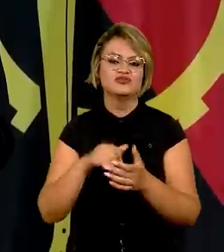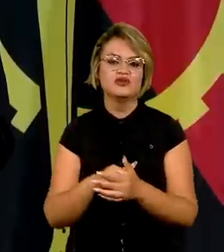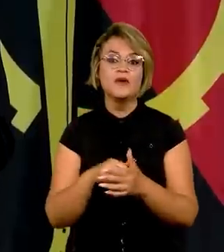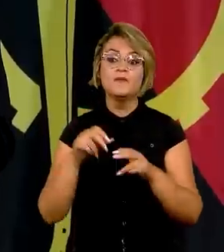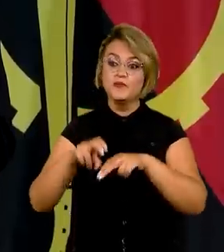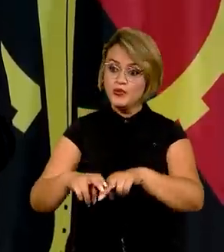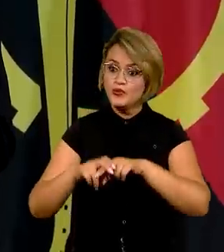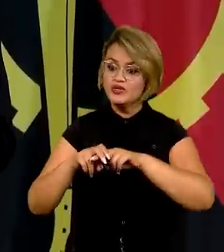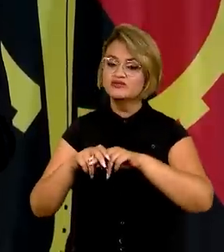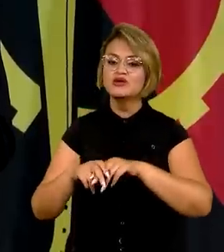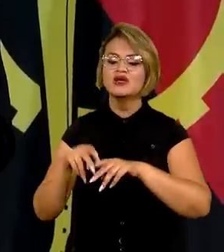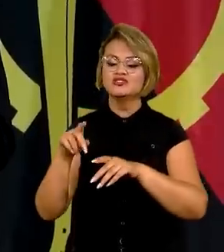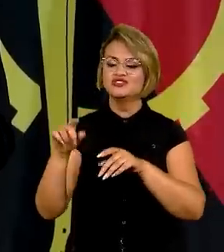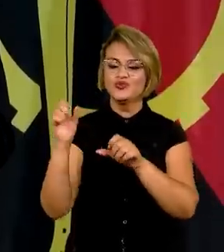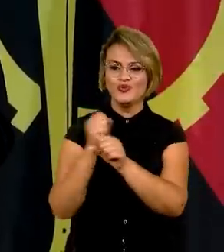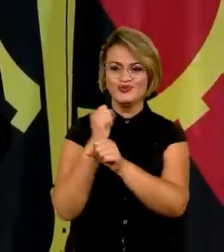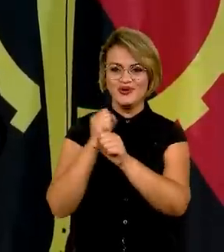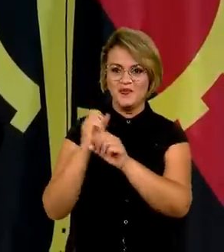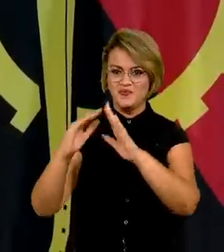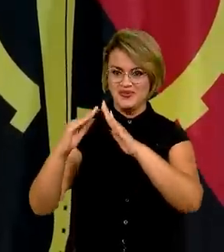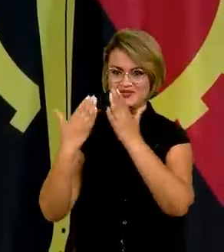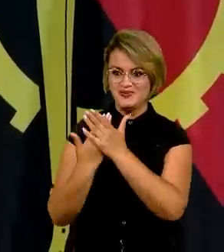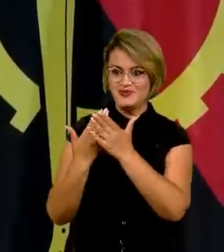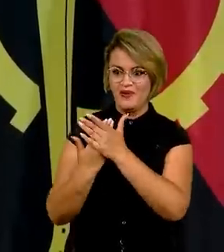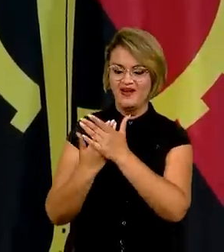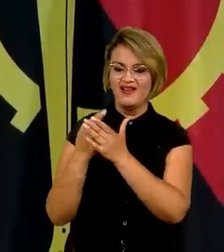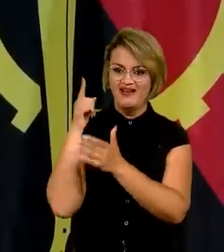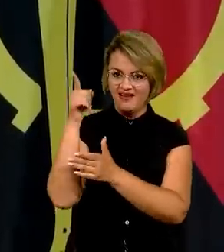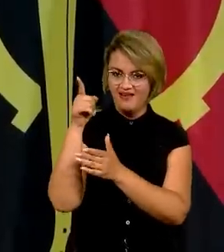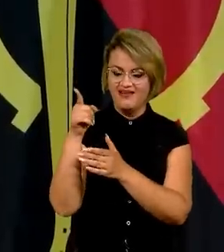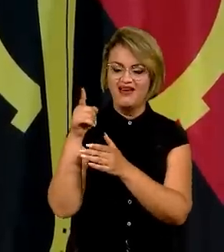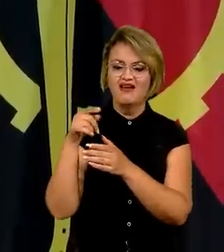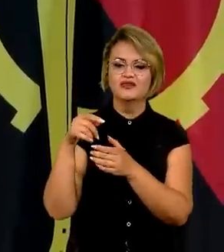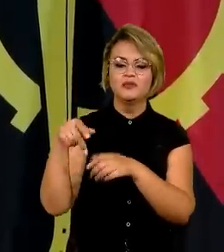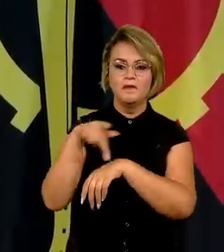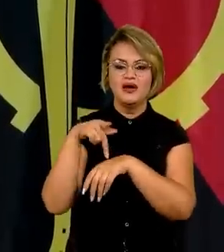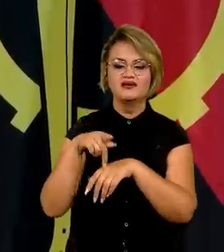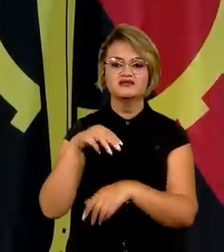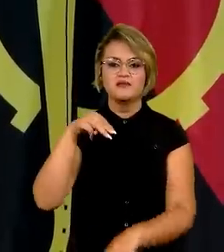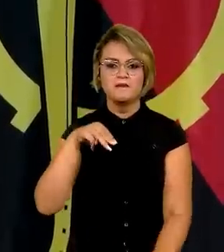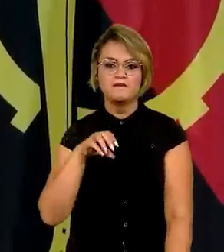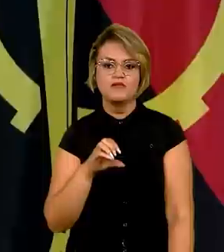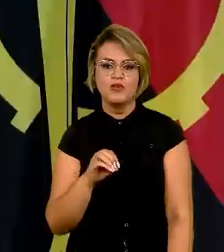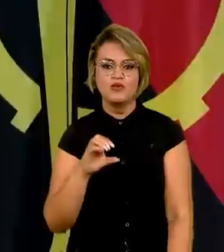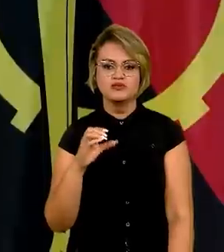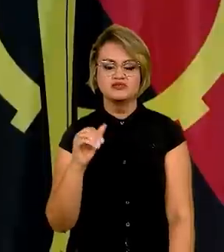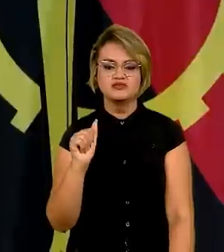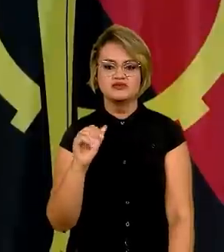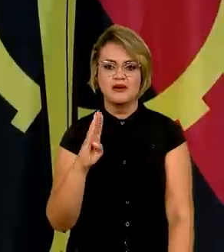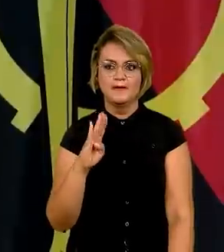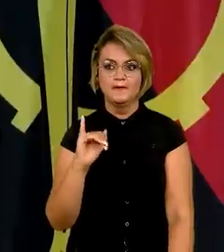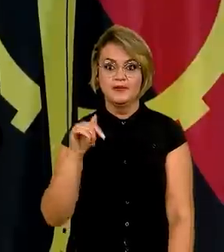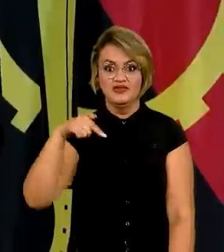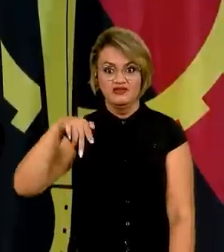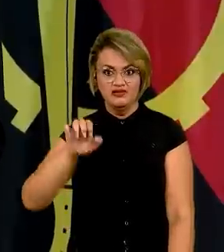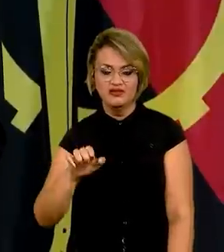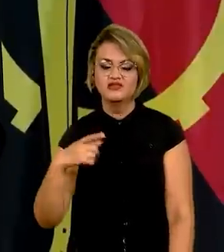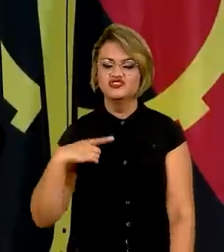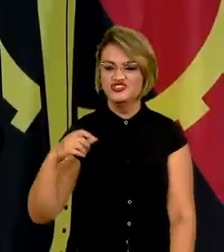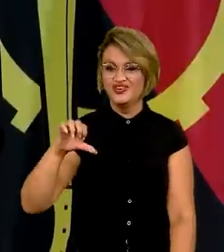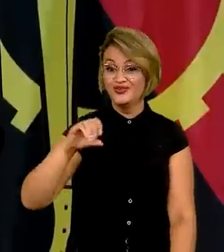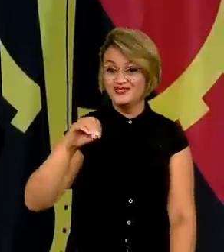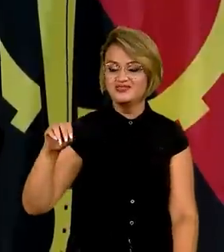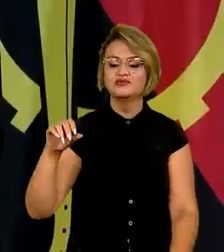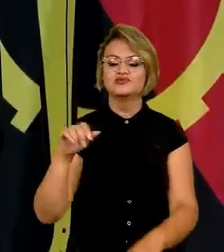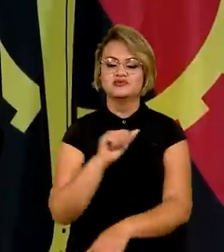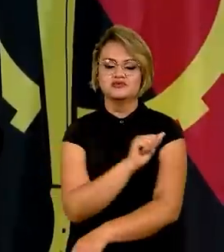por isso que nós fizemos uma escola à distância em Moçambique que chegou a ter 900 alunos. Foi por isso que nós fizemos uma